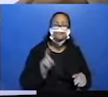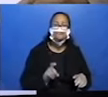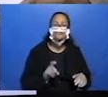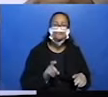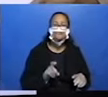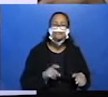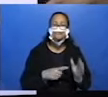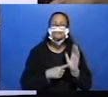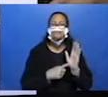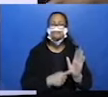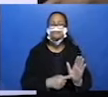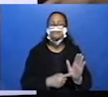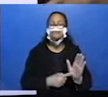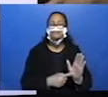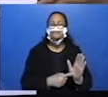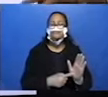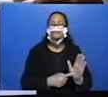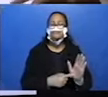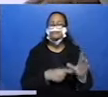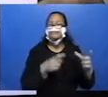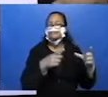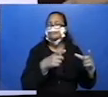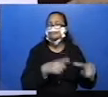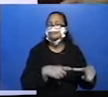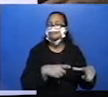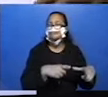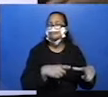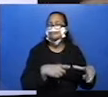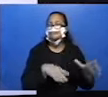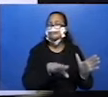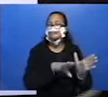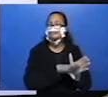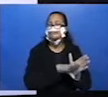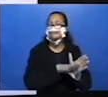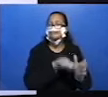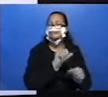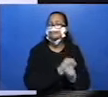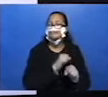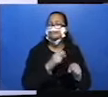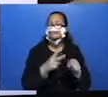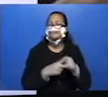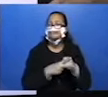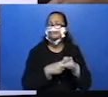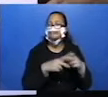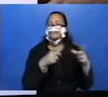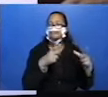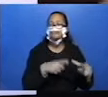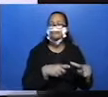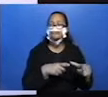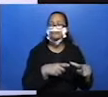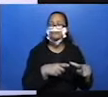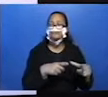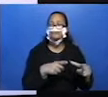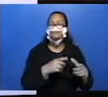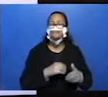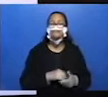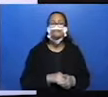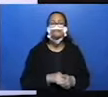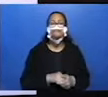Indica aonde ele chegou. Quer dizer, lugar. Tá relacionado ao advérbio de lugar. Aonde ele chegou?